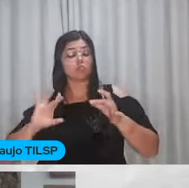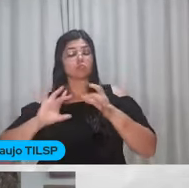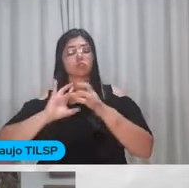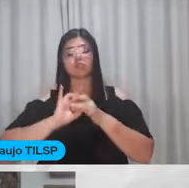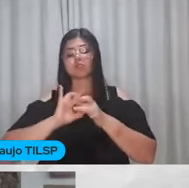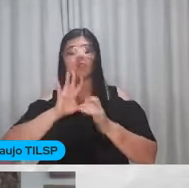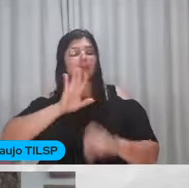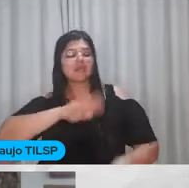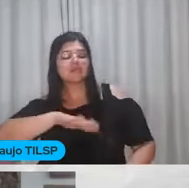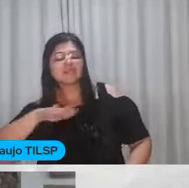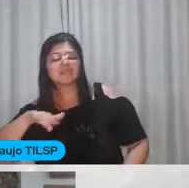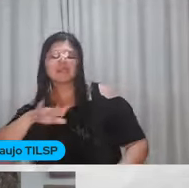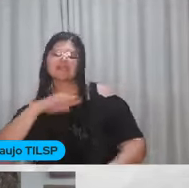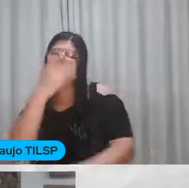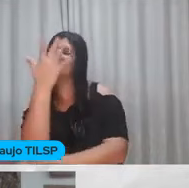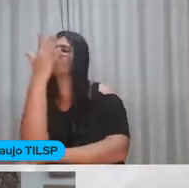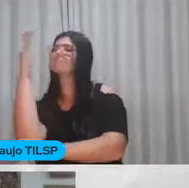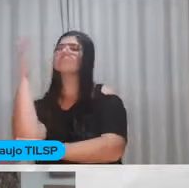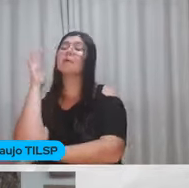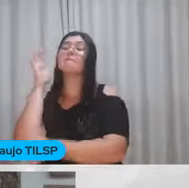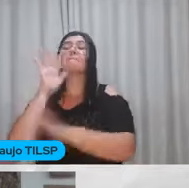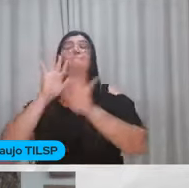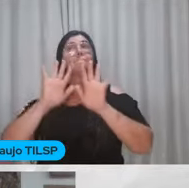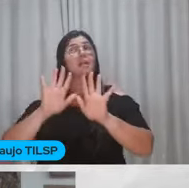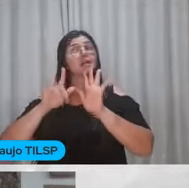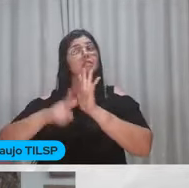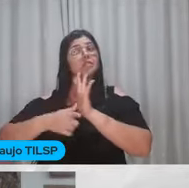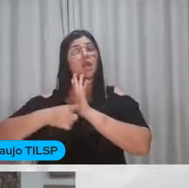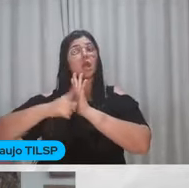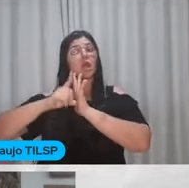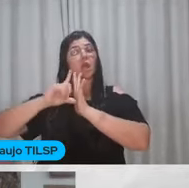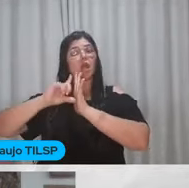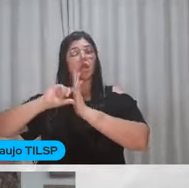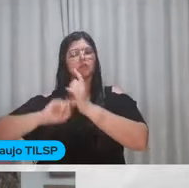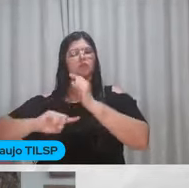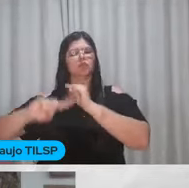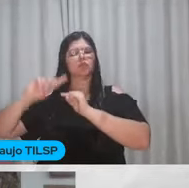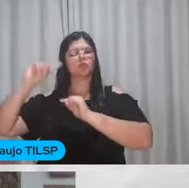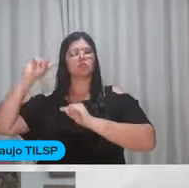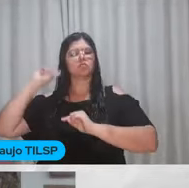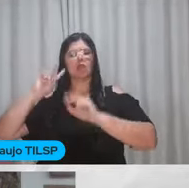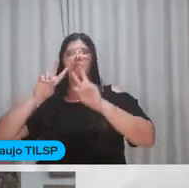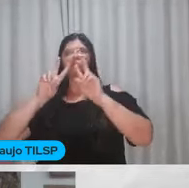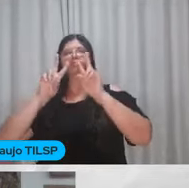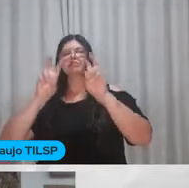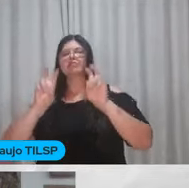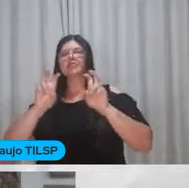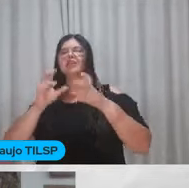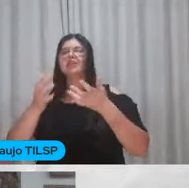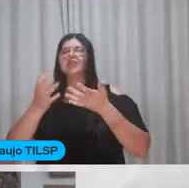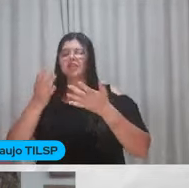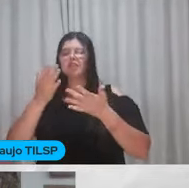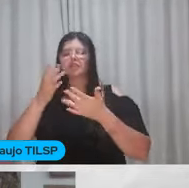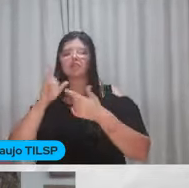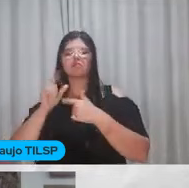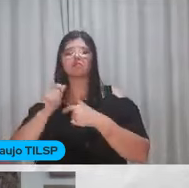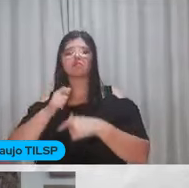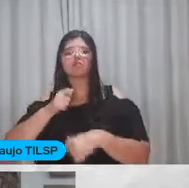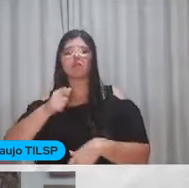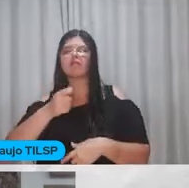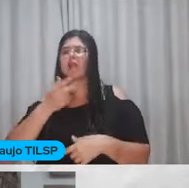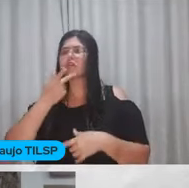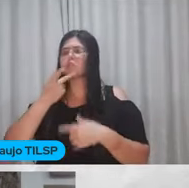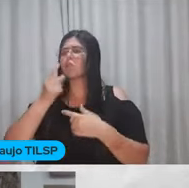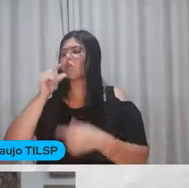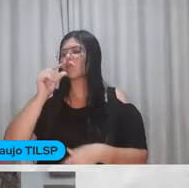Os nossos pequenos Com a natureza Mas antes de começar Assim da gente Entrar no tema Queria que você apresentasse Mais um pouquinho Pra